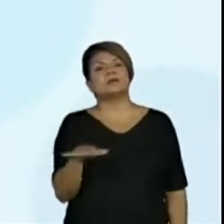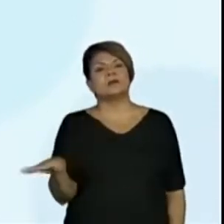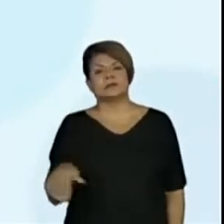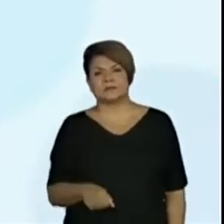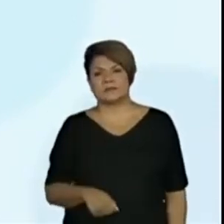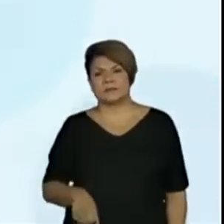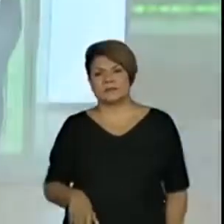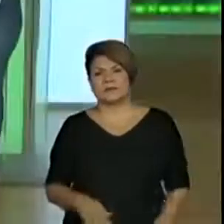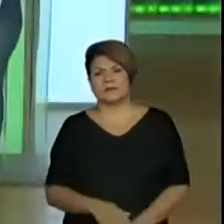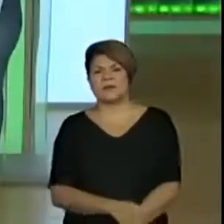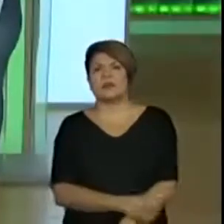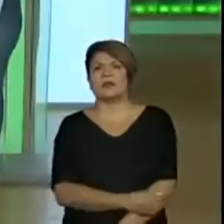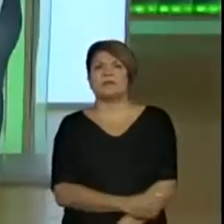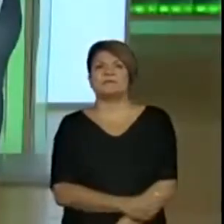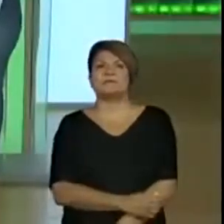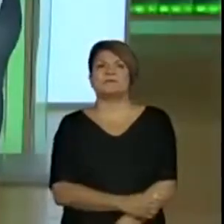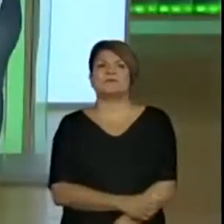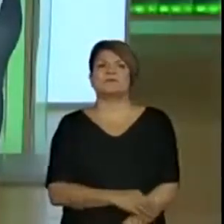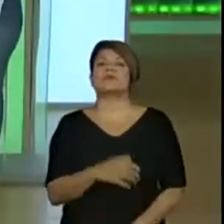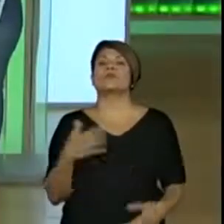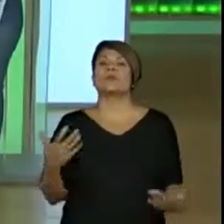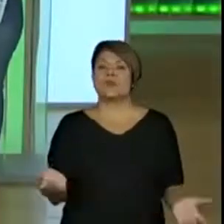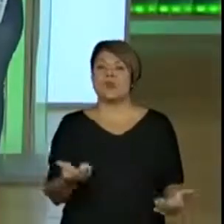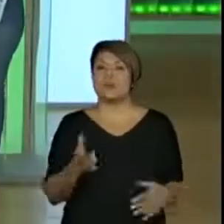Qual é a função desse profissional?